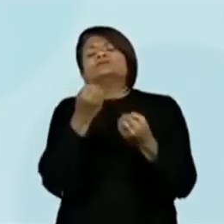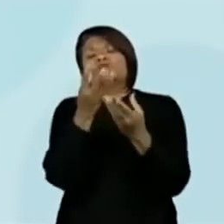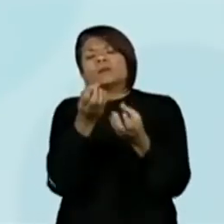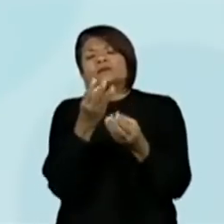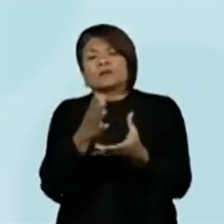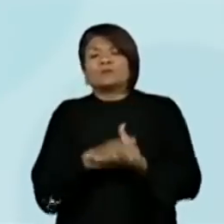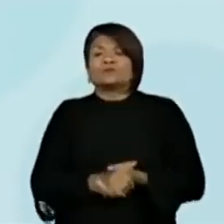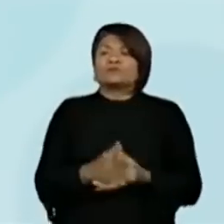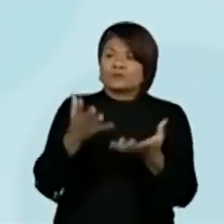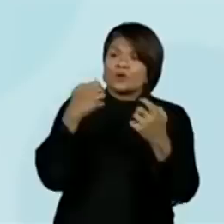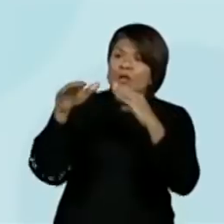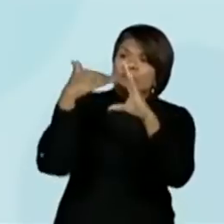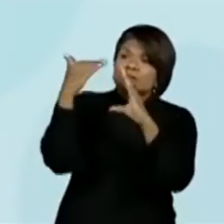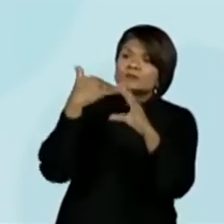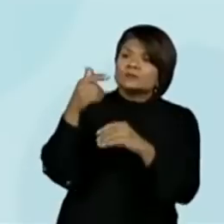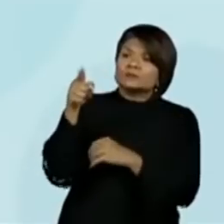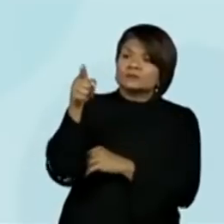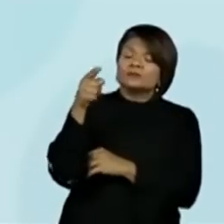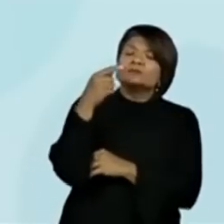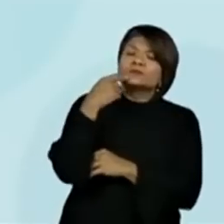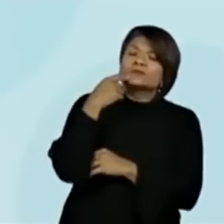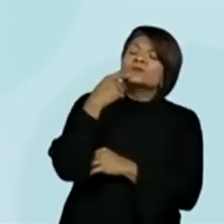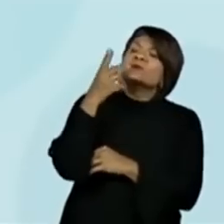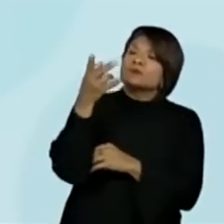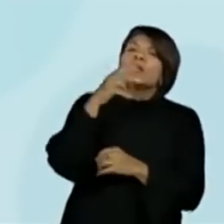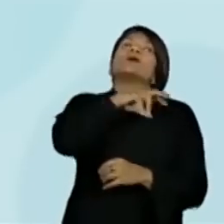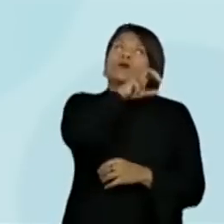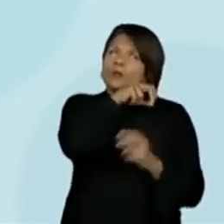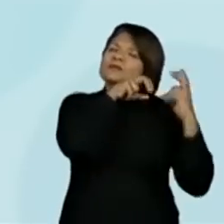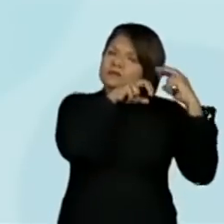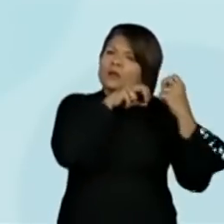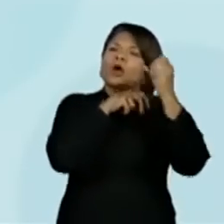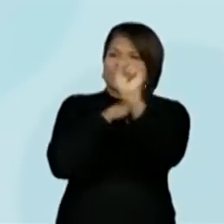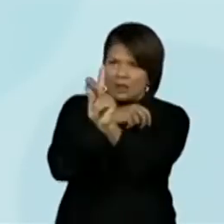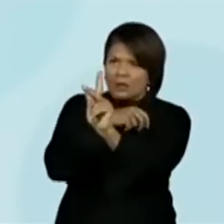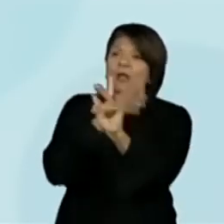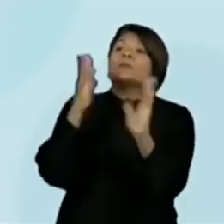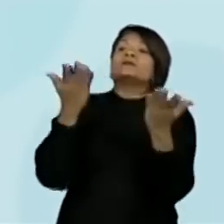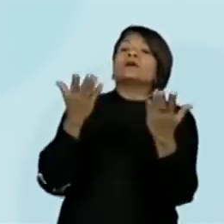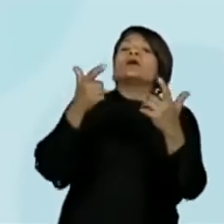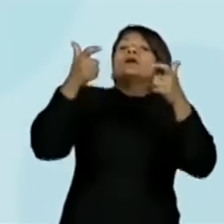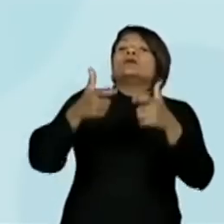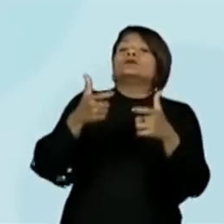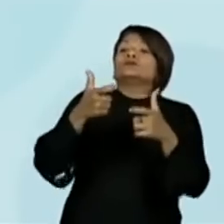Quero ver essa resposta. Cobra cega. Bombando. Cobra cega. Onde a gente localiza?